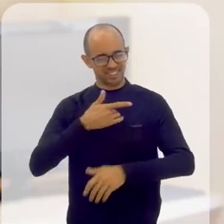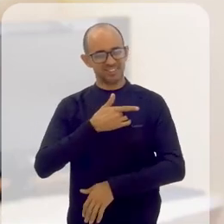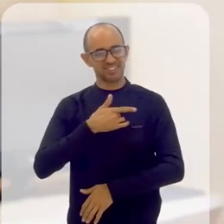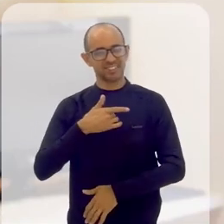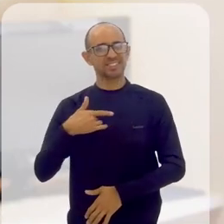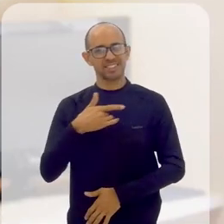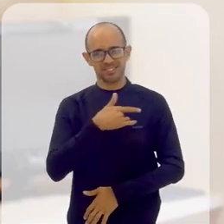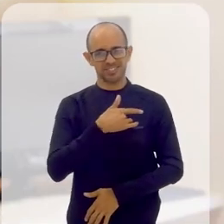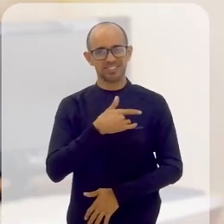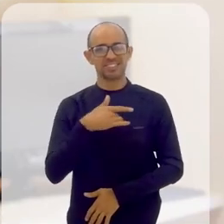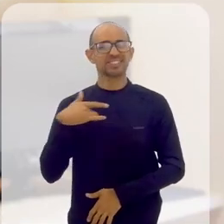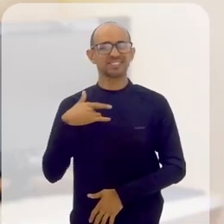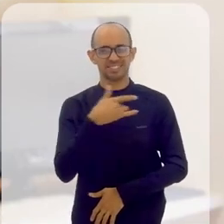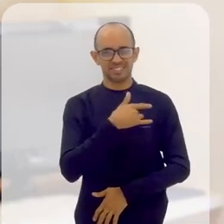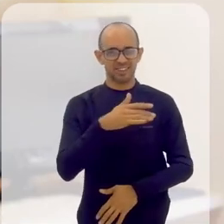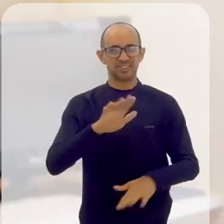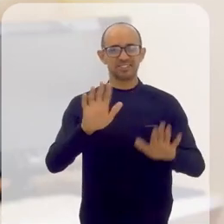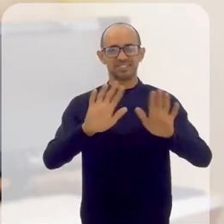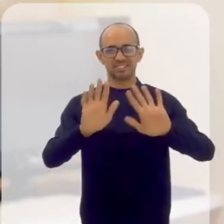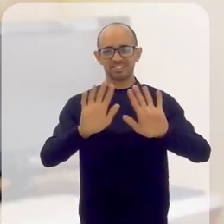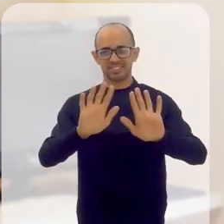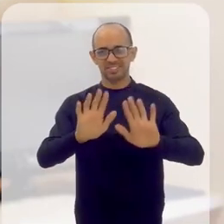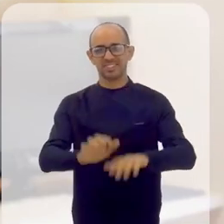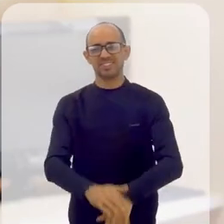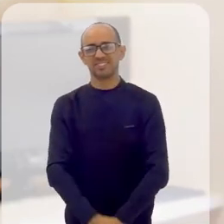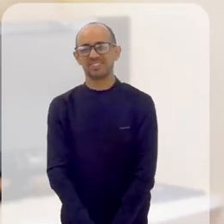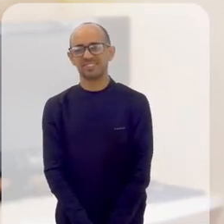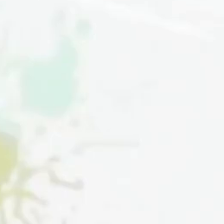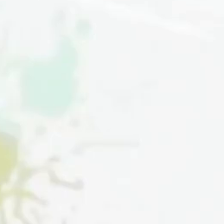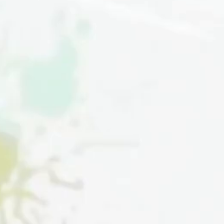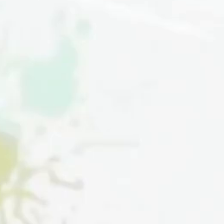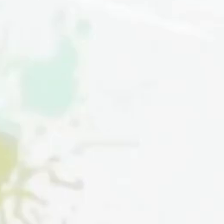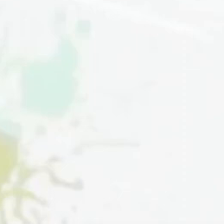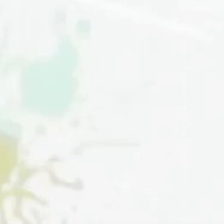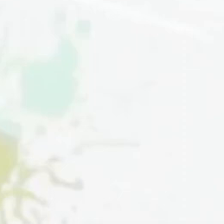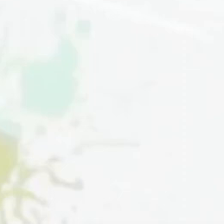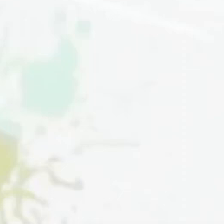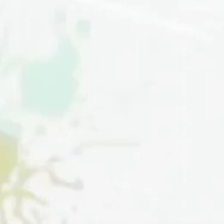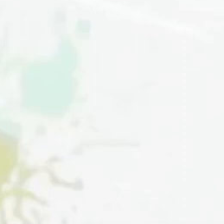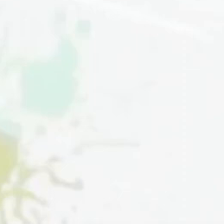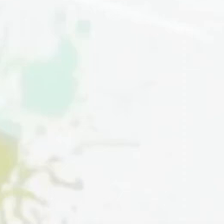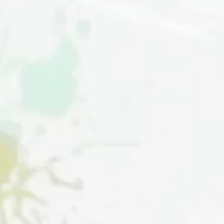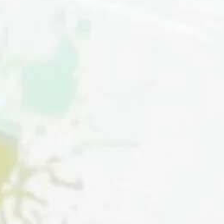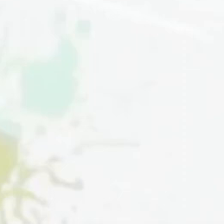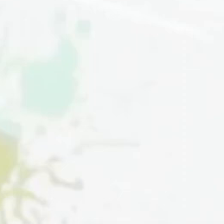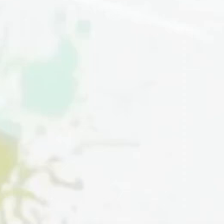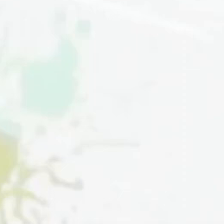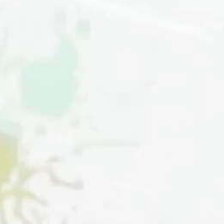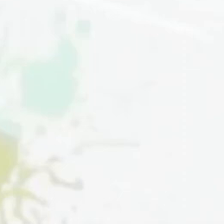Saúde, saúde e até lá. e